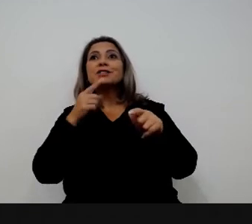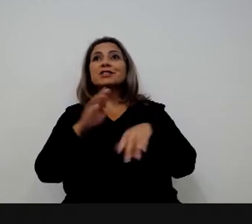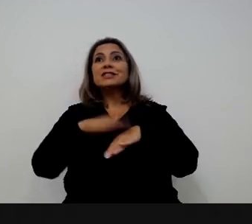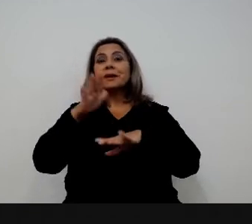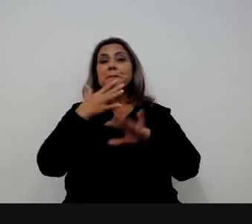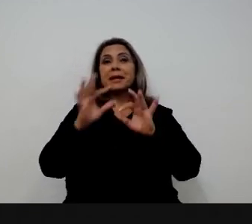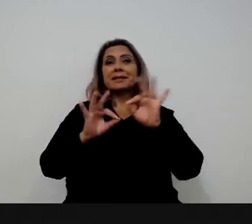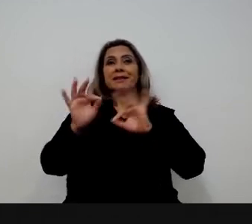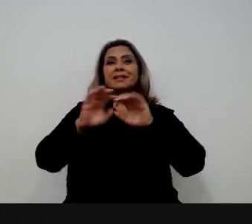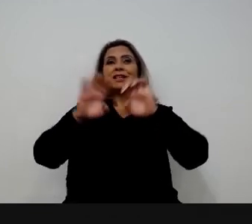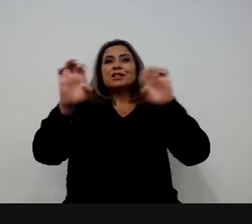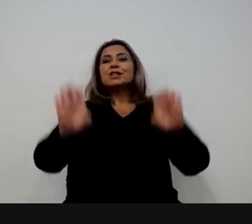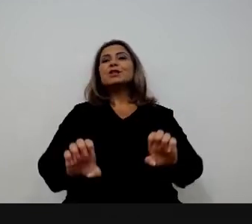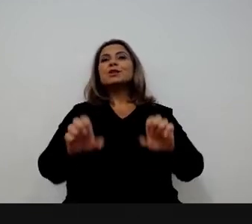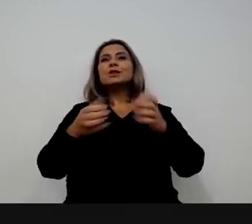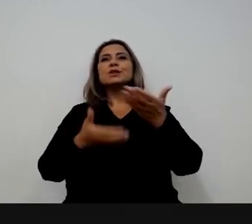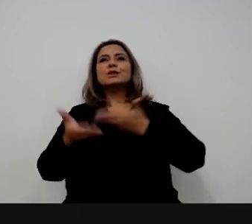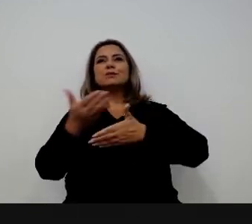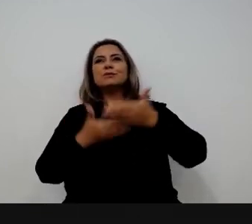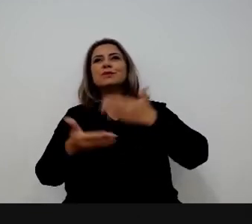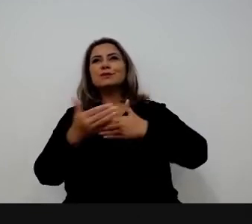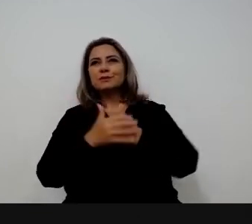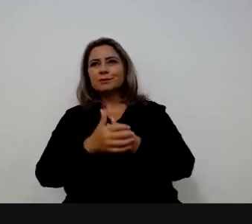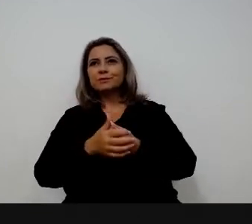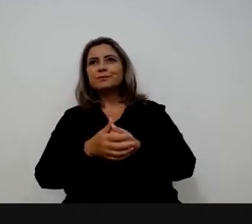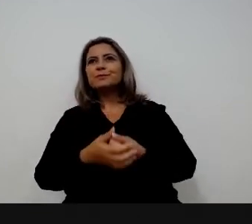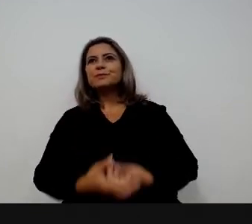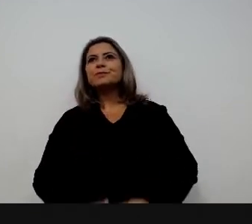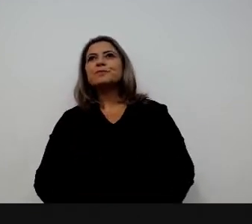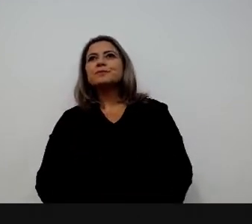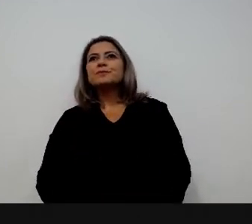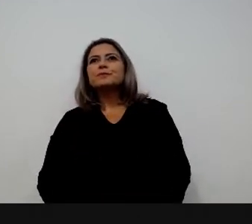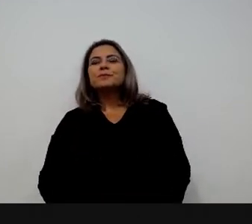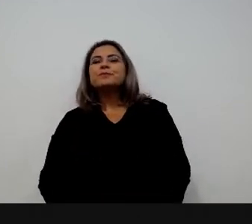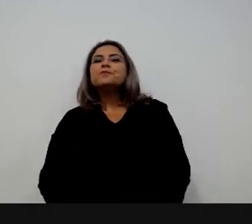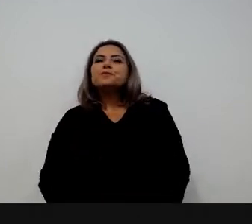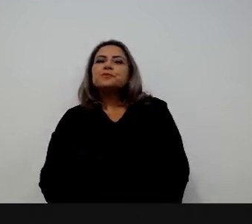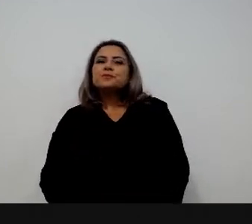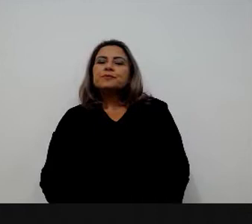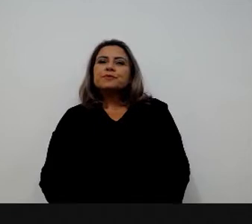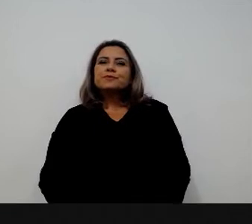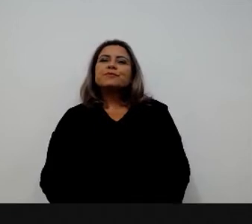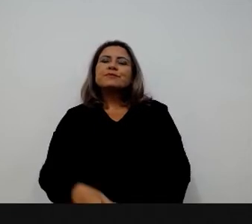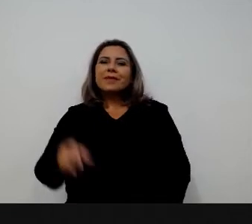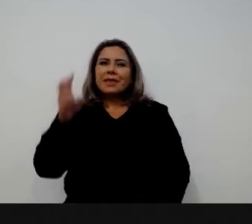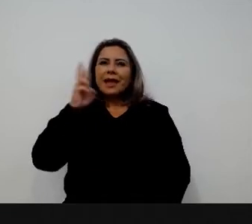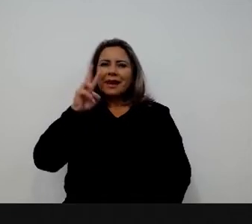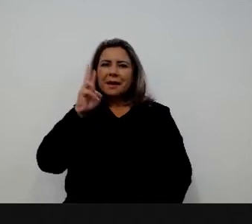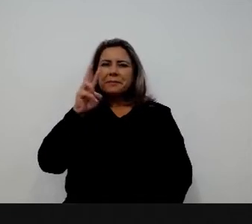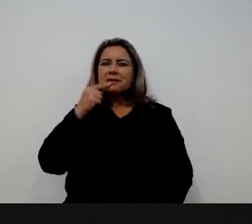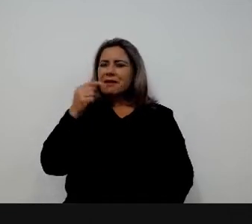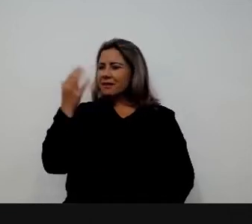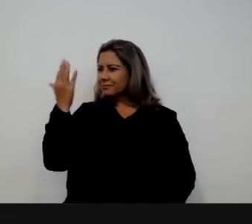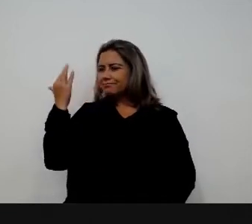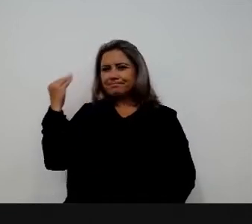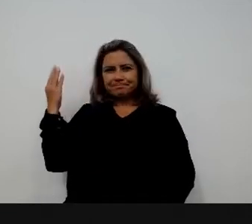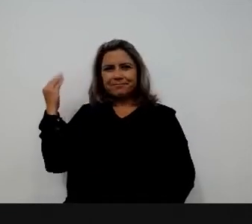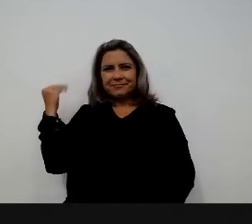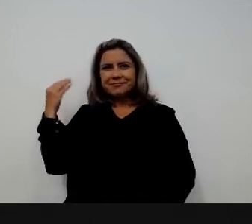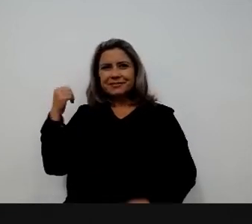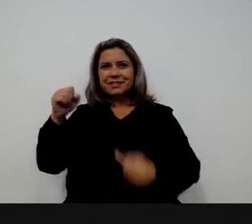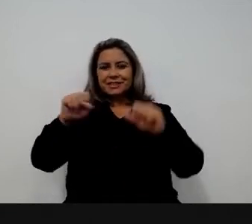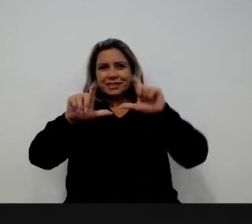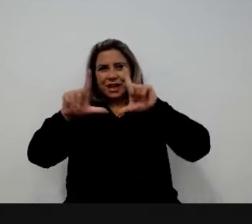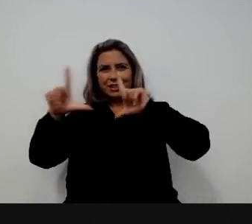estruturado para a gente ter esse tipo de reskilling digital. Para além disso, lembra que a gente falou lá no comecinho também aquele